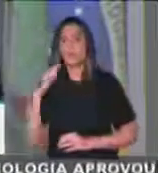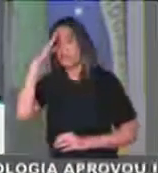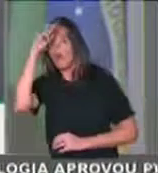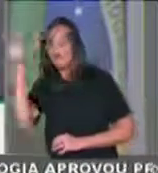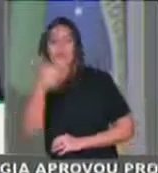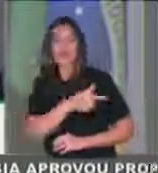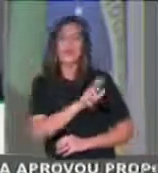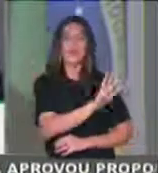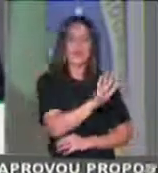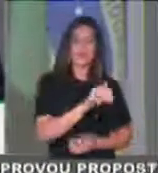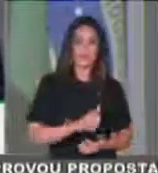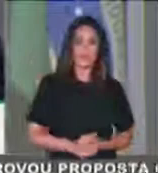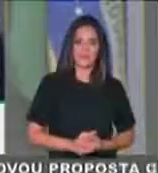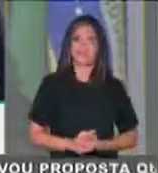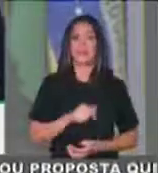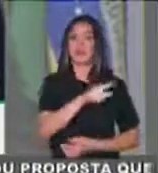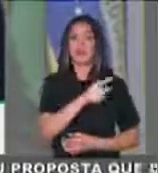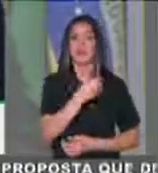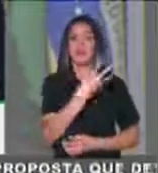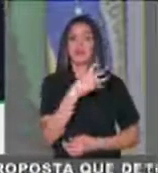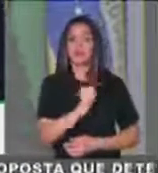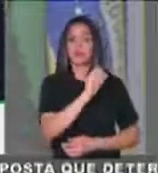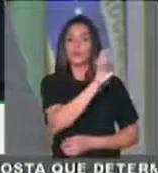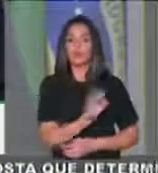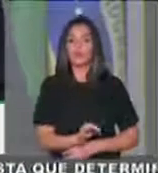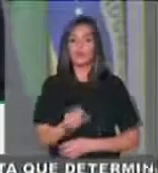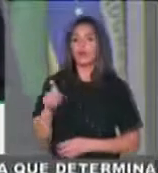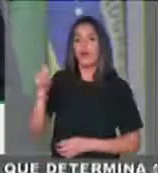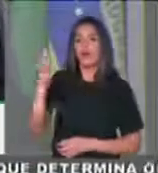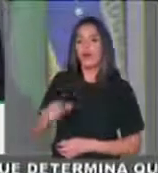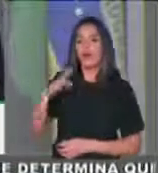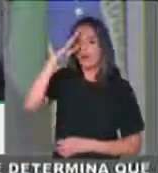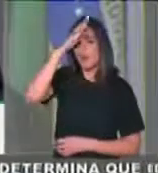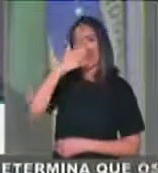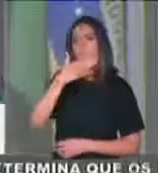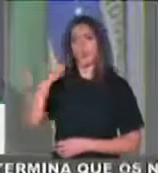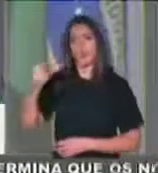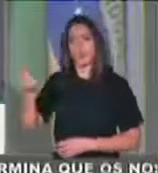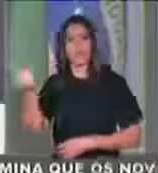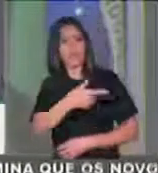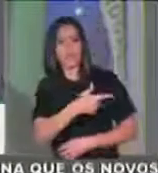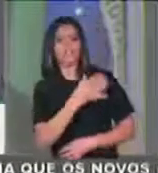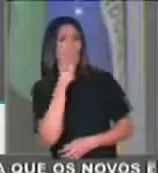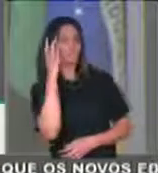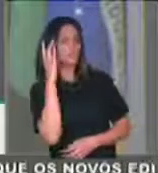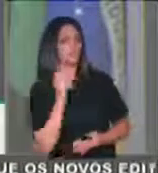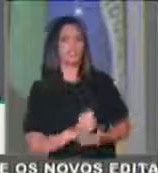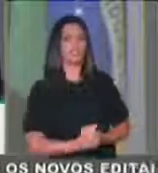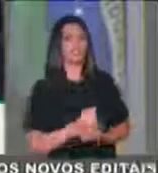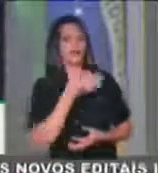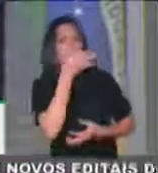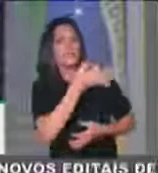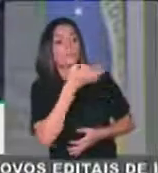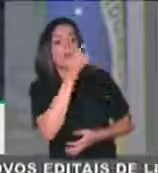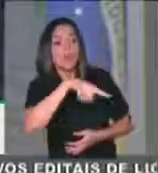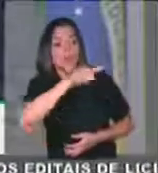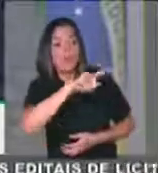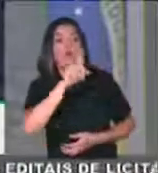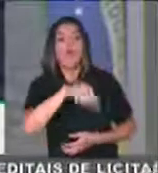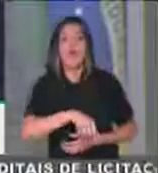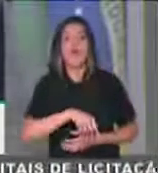48% acham Bolsonaro melhor do que Dilma. E 45% acham Bolsonaro